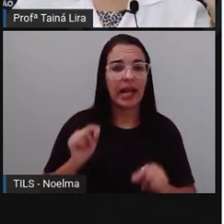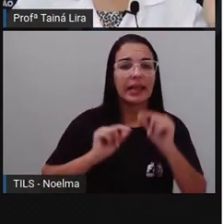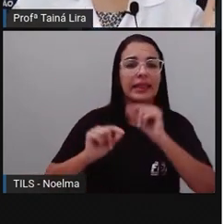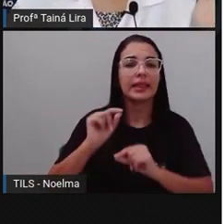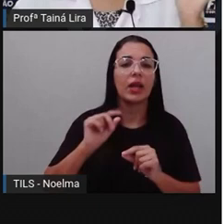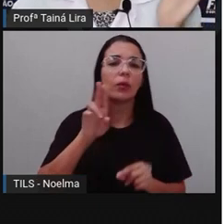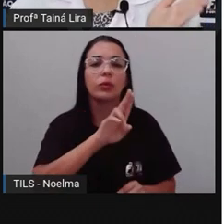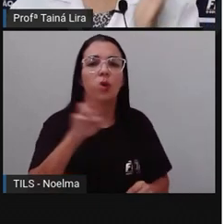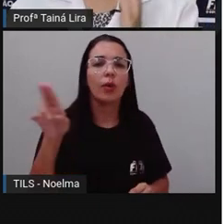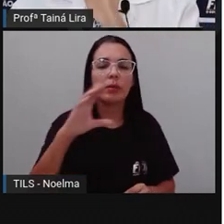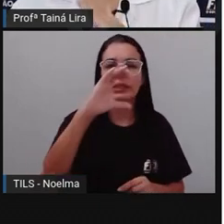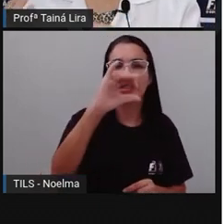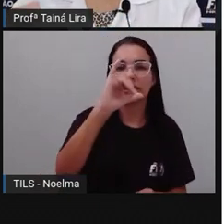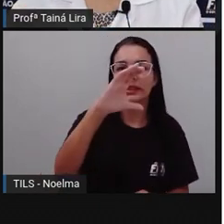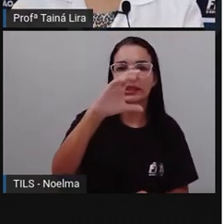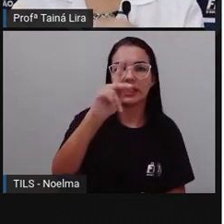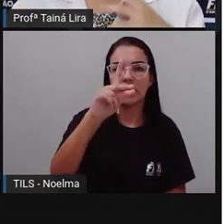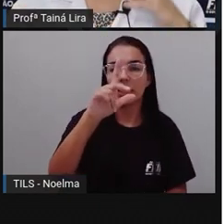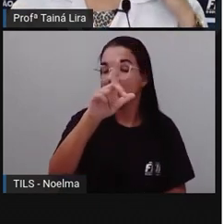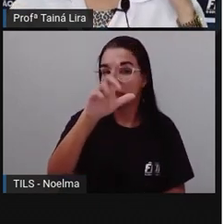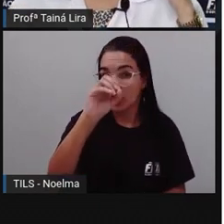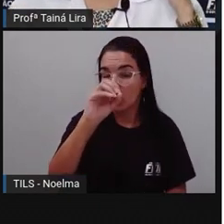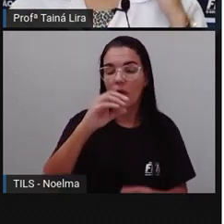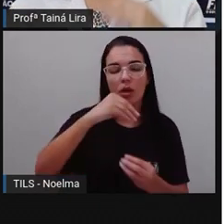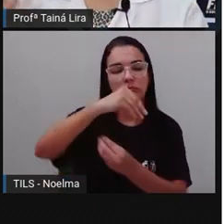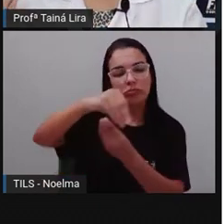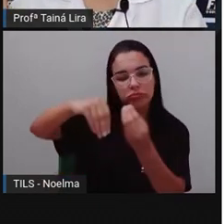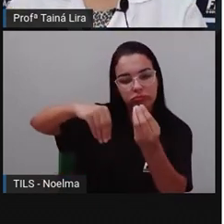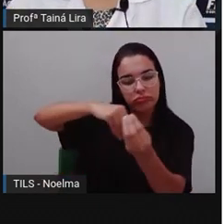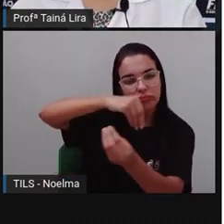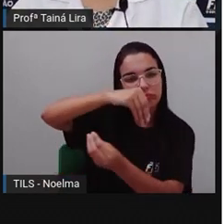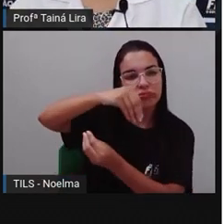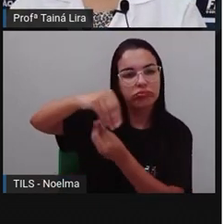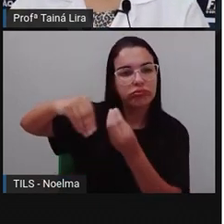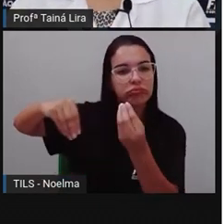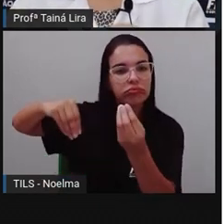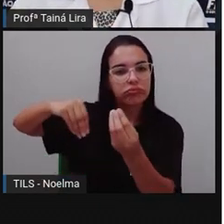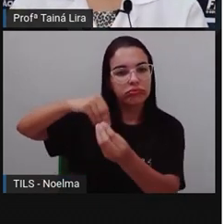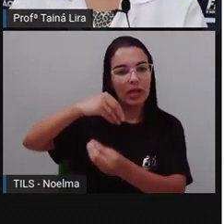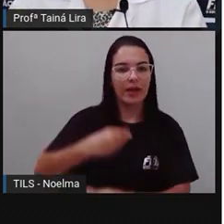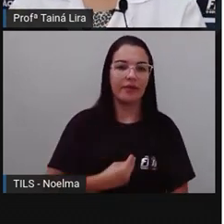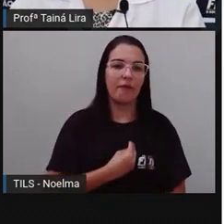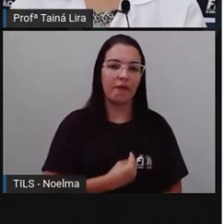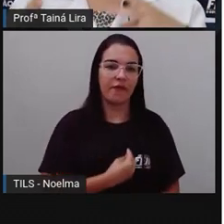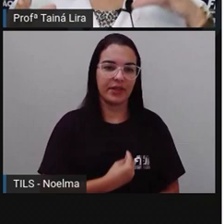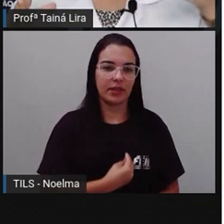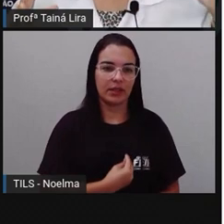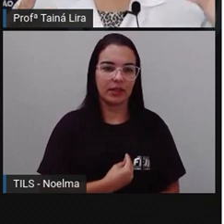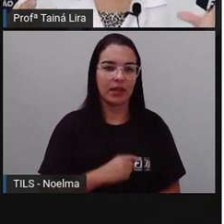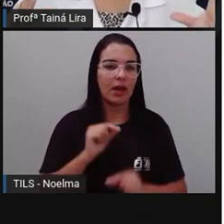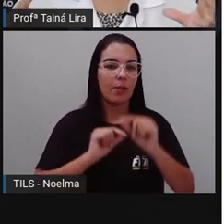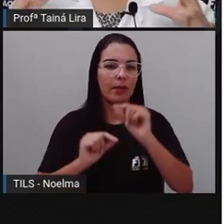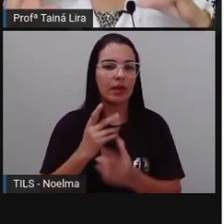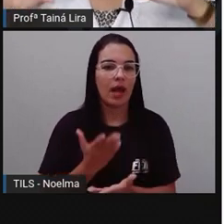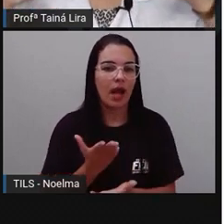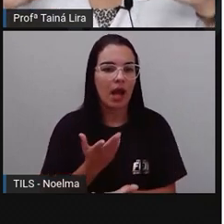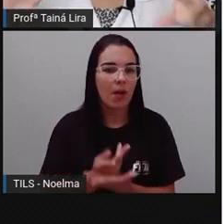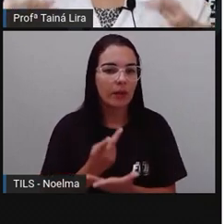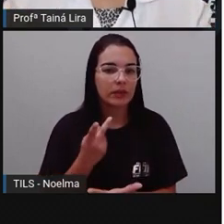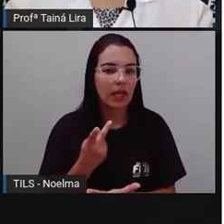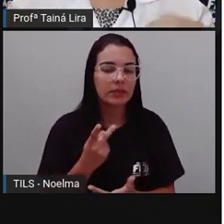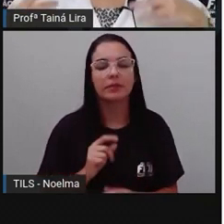vida, Que é nascer, crescer, reproduzir, Envelhecer e morrer. Então, todos os seres que